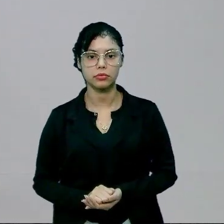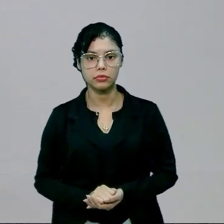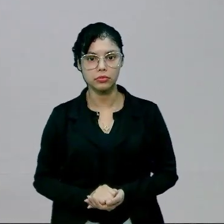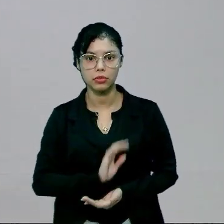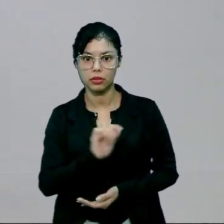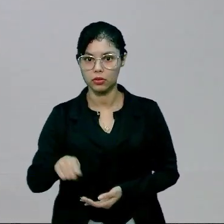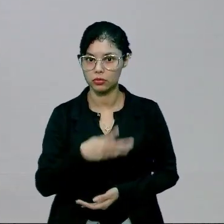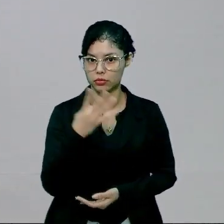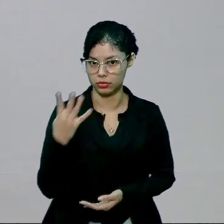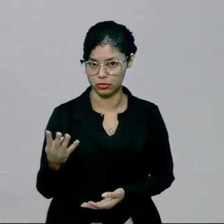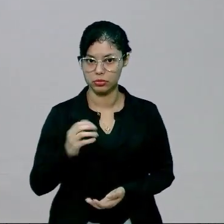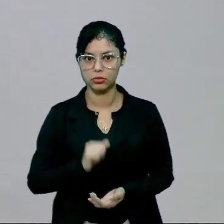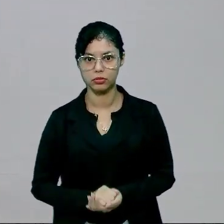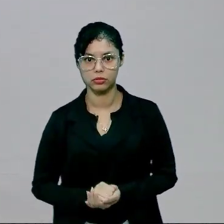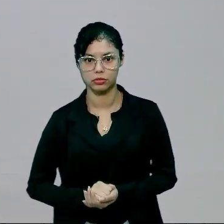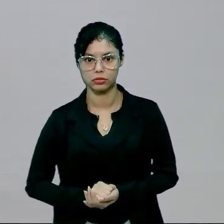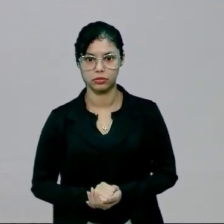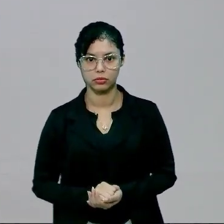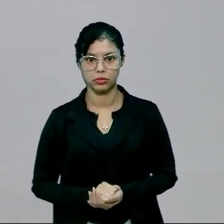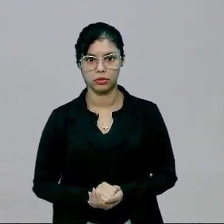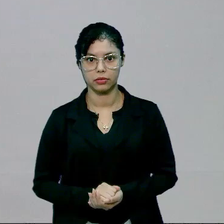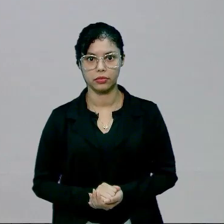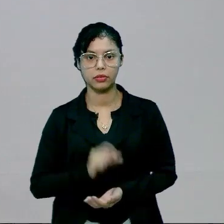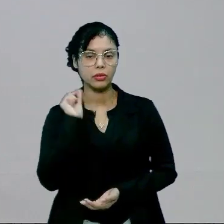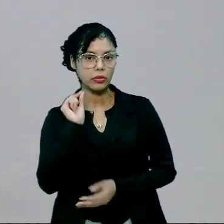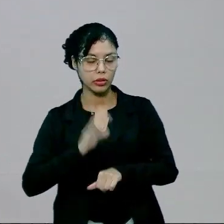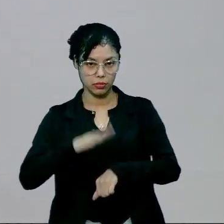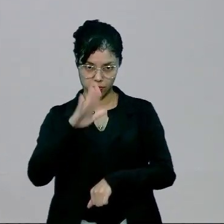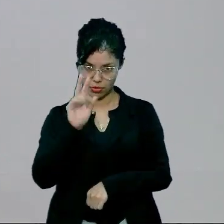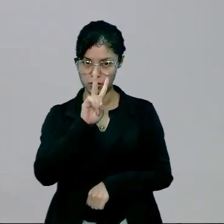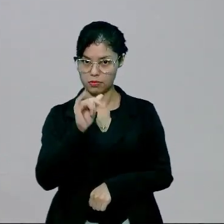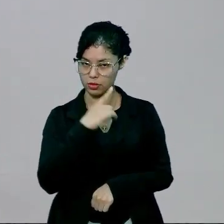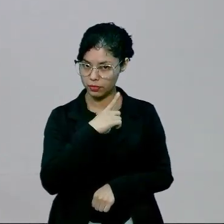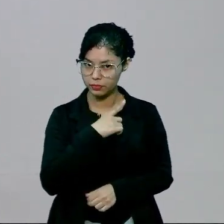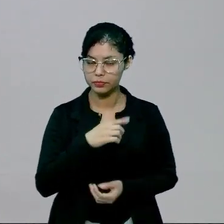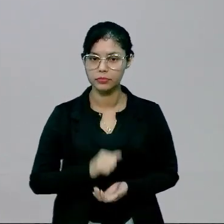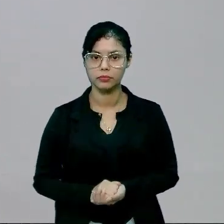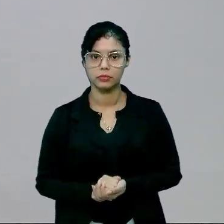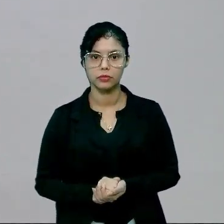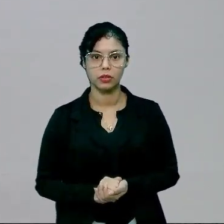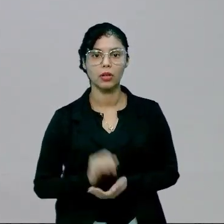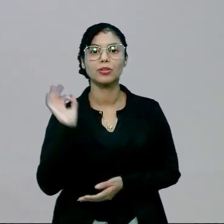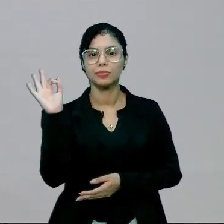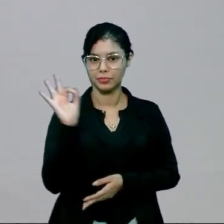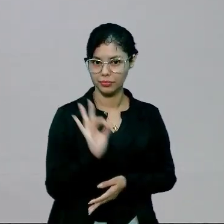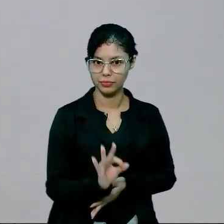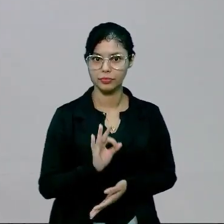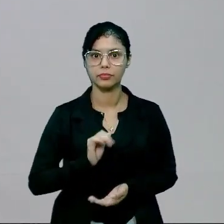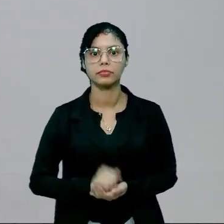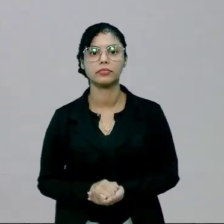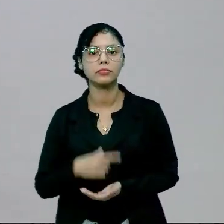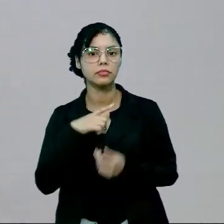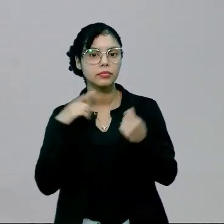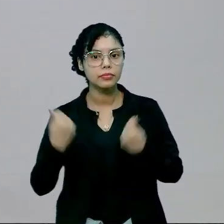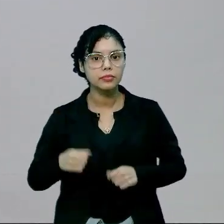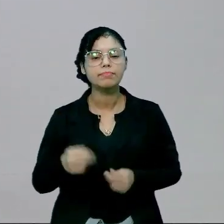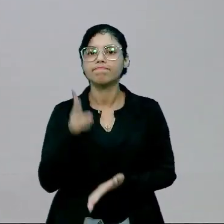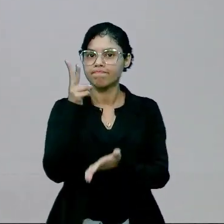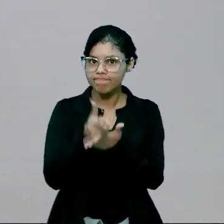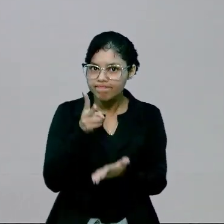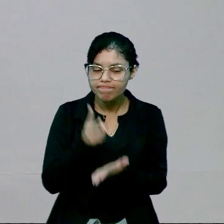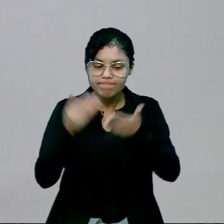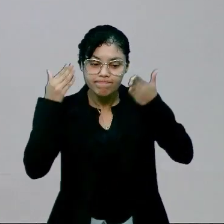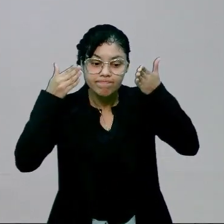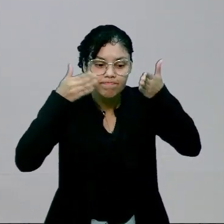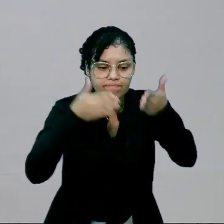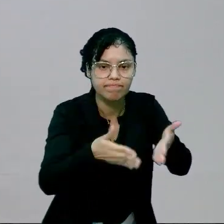quantidade, que é o que mais vai valer. E os percentuais, a gente tem que sempre estar